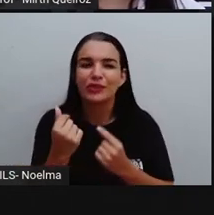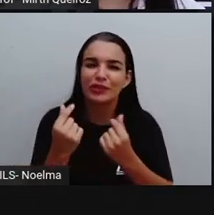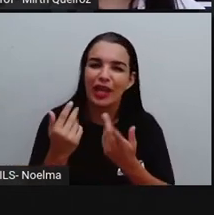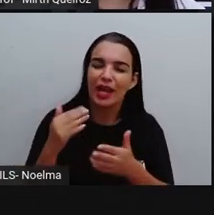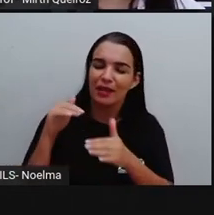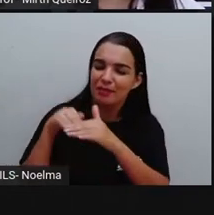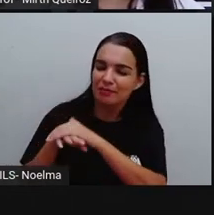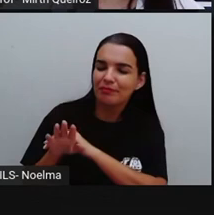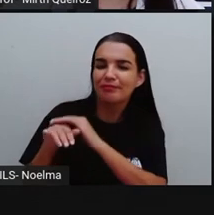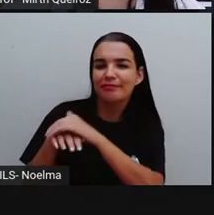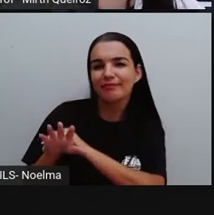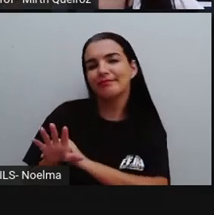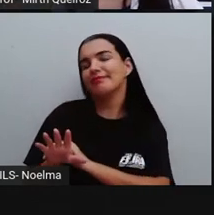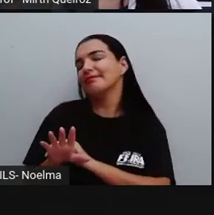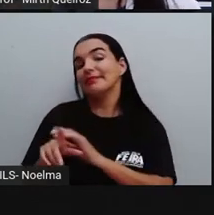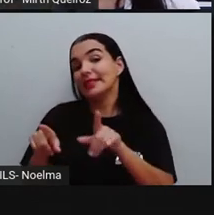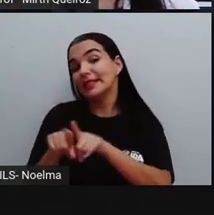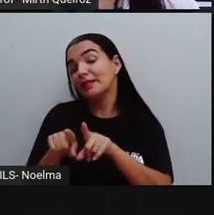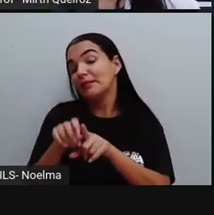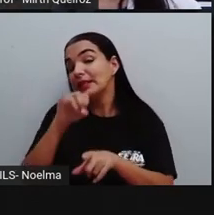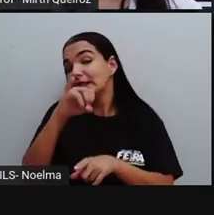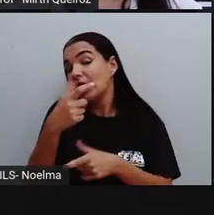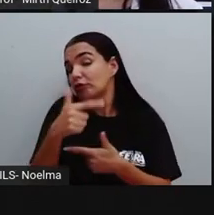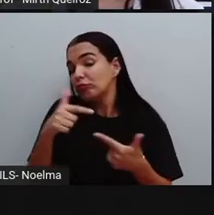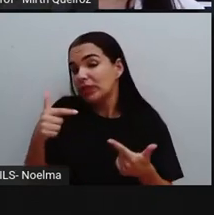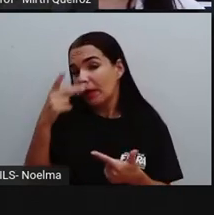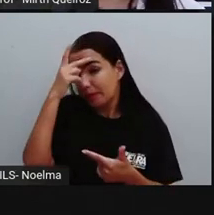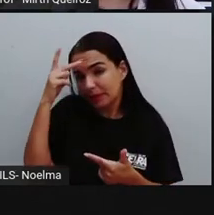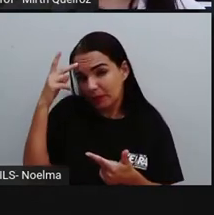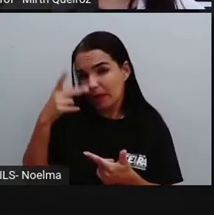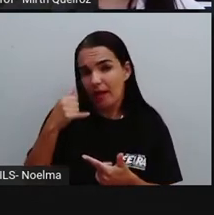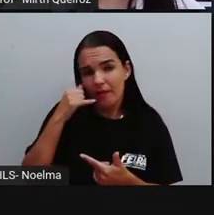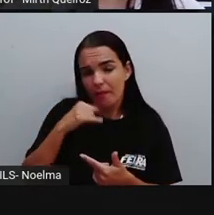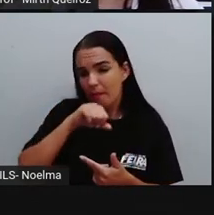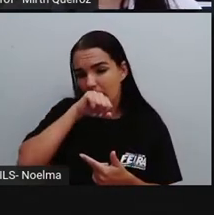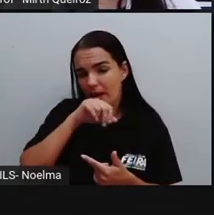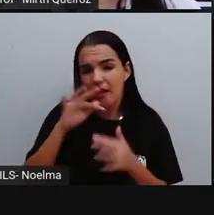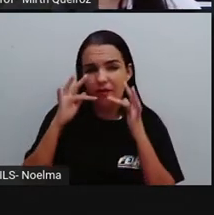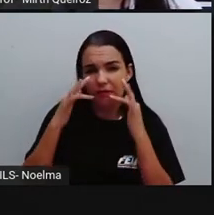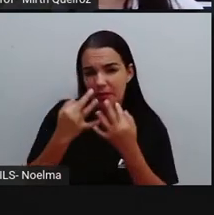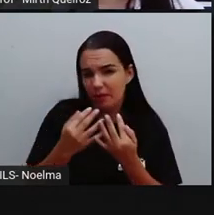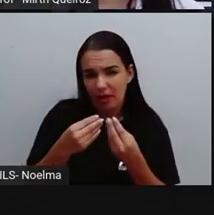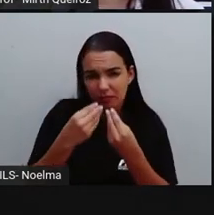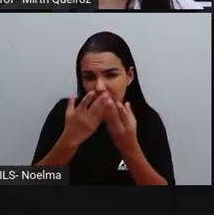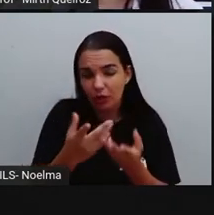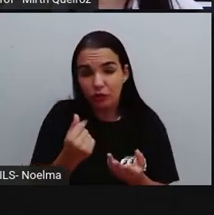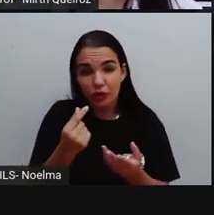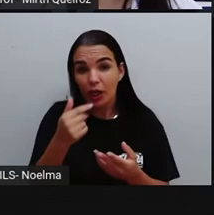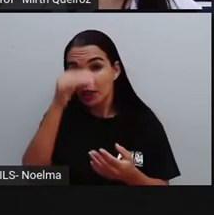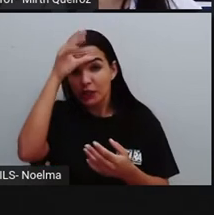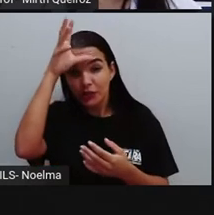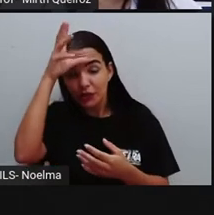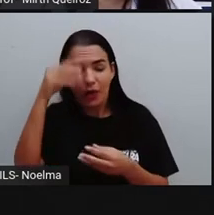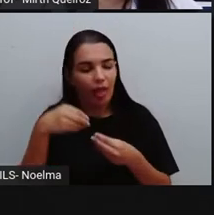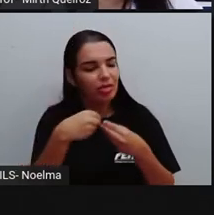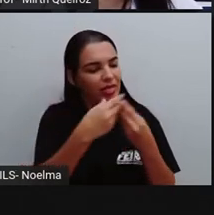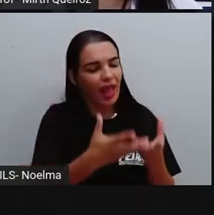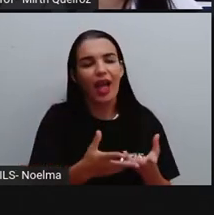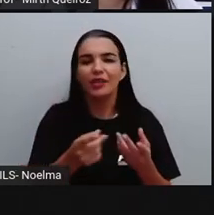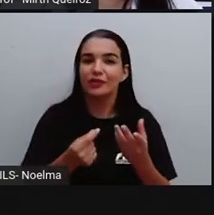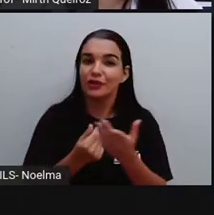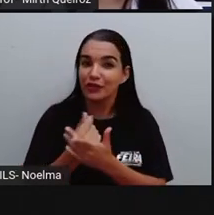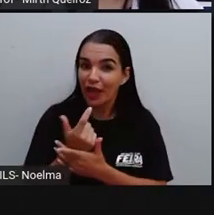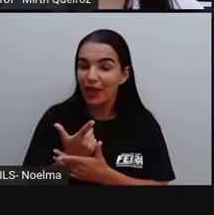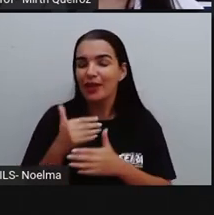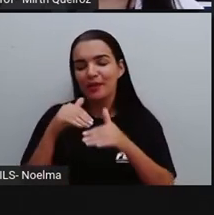para poder juntar um dinheirinho. Ou quem não tem mesada, às vezes ganha um dinheirinho da mãe, do pai, do tio, da avó, do vô, da